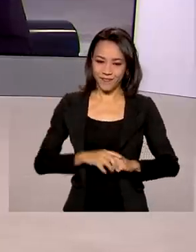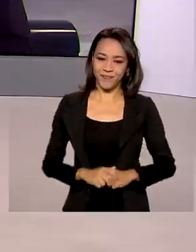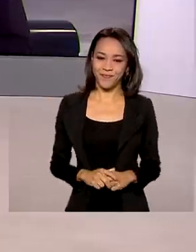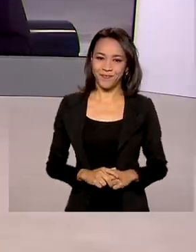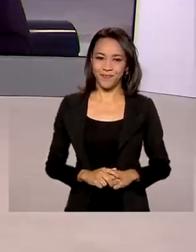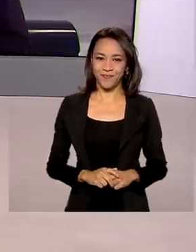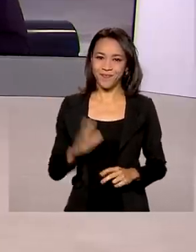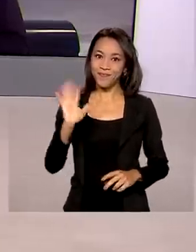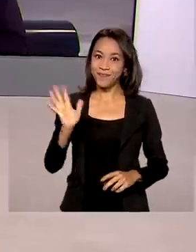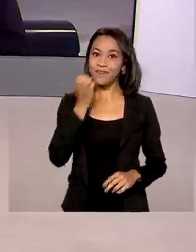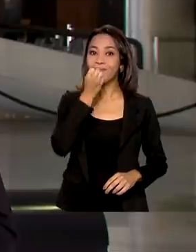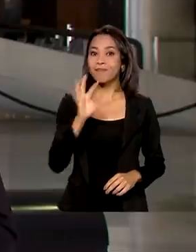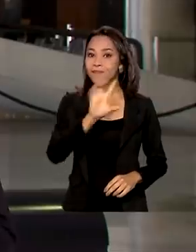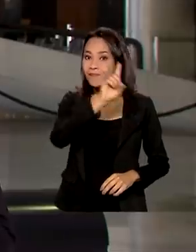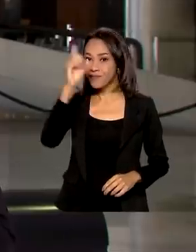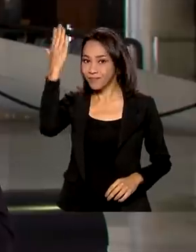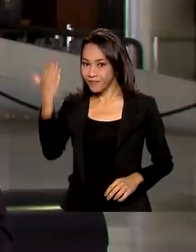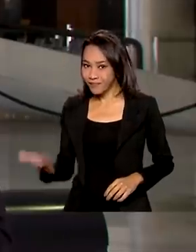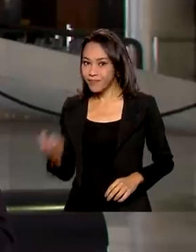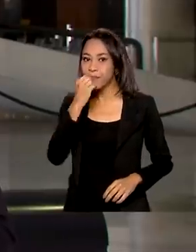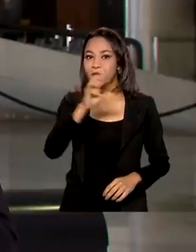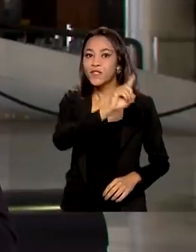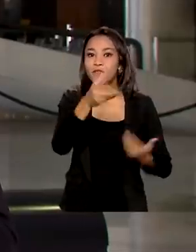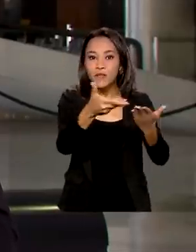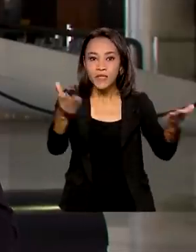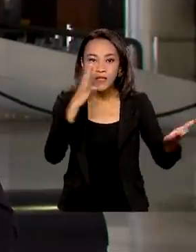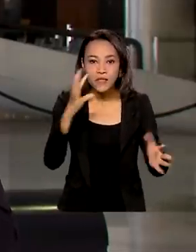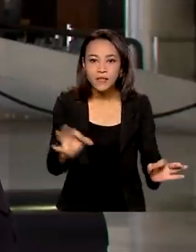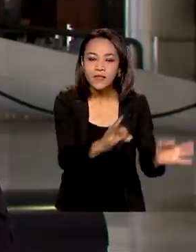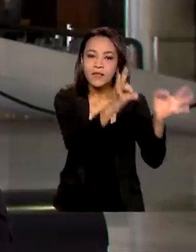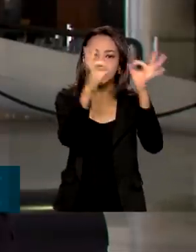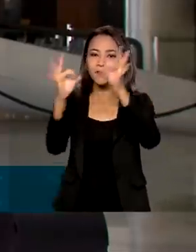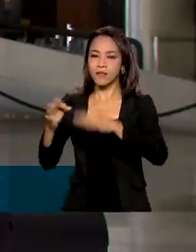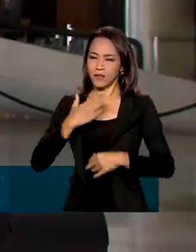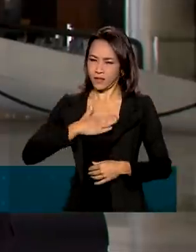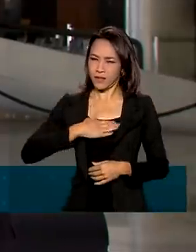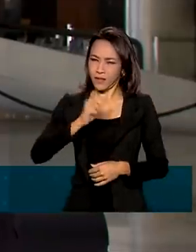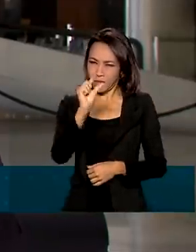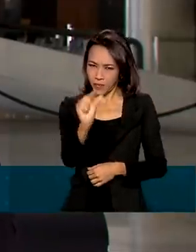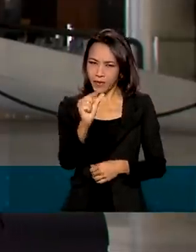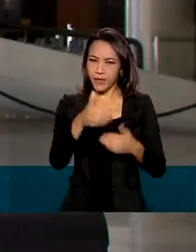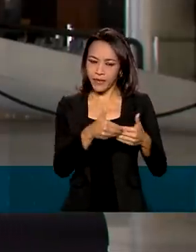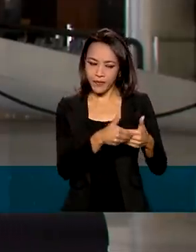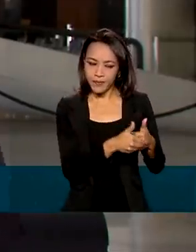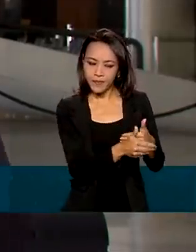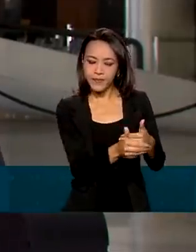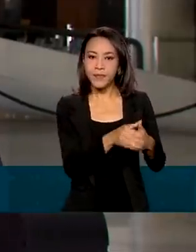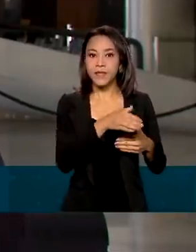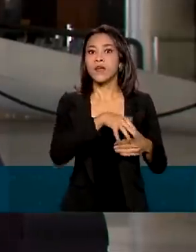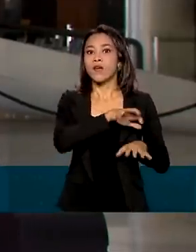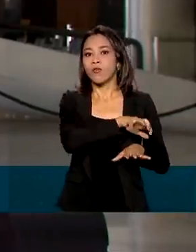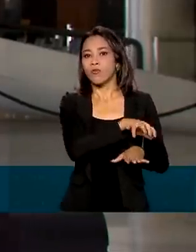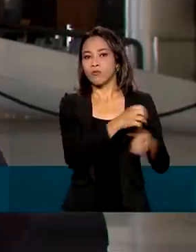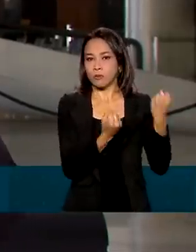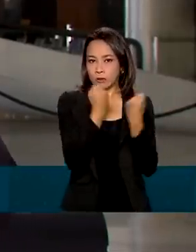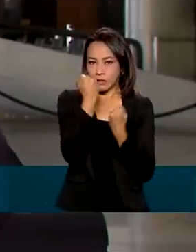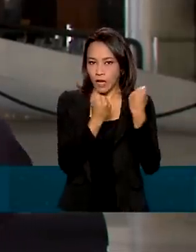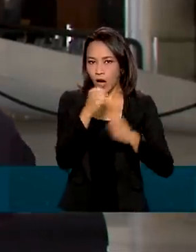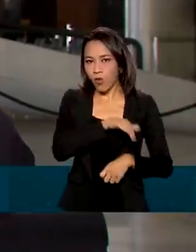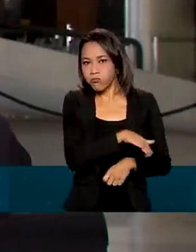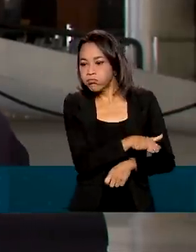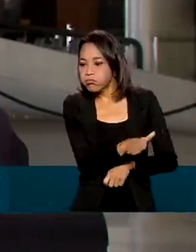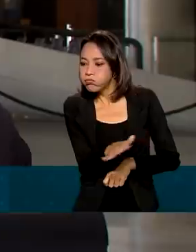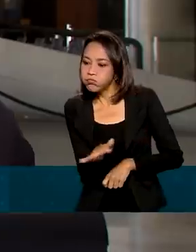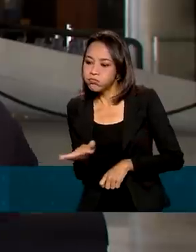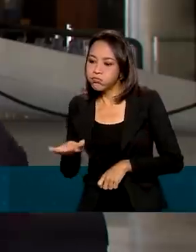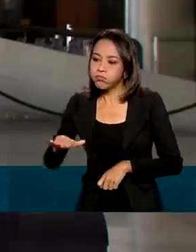Oi, Renata, bom dia pra você, bom dia a todos que nos acompanham. Pois é, a previsão é que daqui a pouquinho esses blindados passem aqui na frente do Palácio do Planalto.